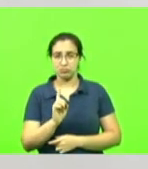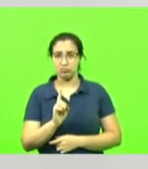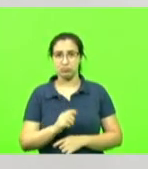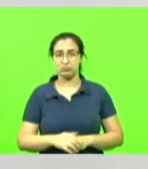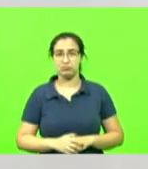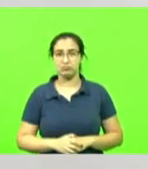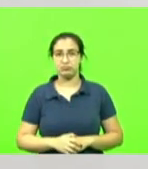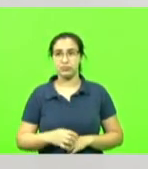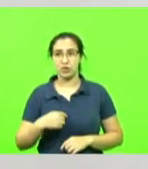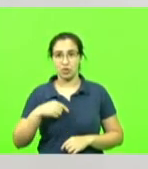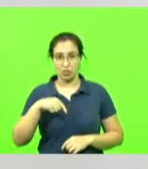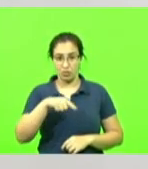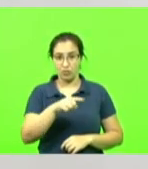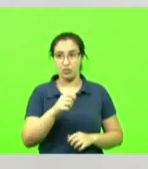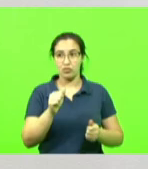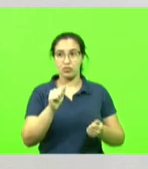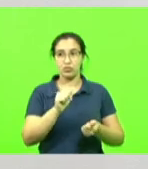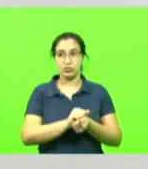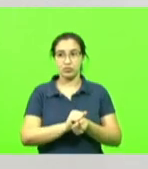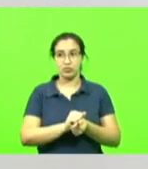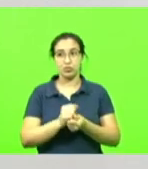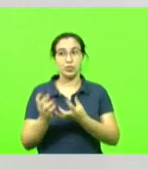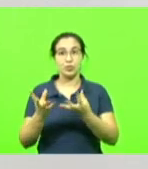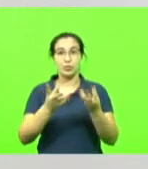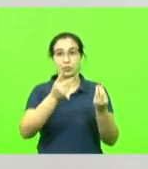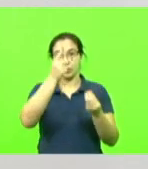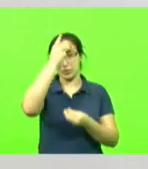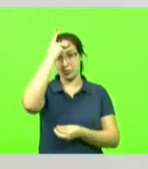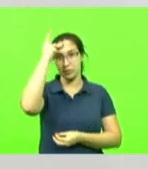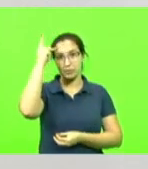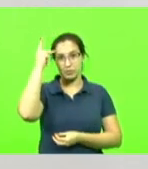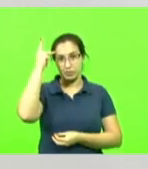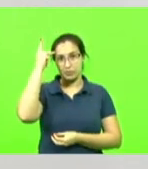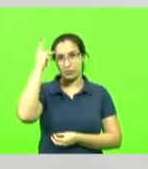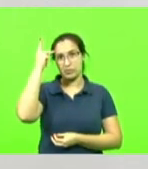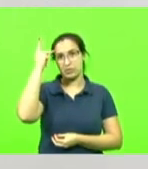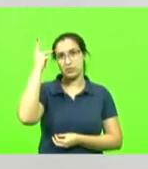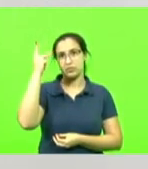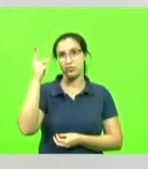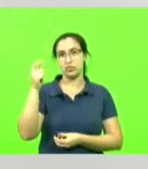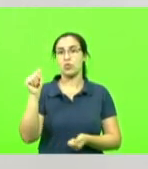se eu for, muita gente vai junto para a comissão de ética e eu vou expor os motivos aqui por que que vão,